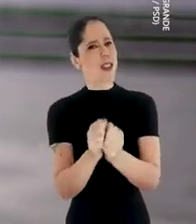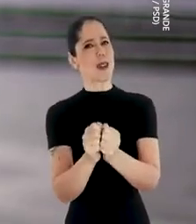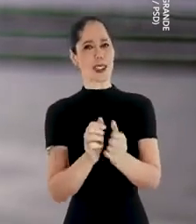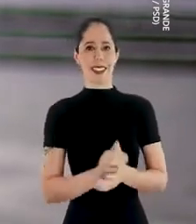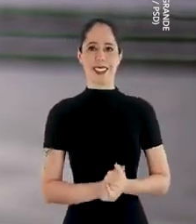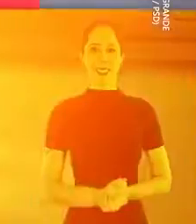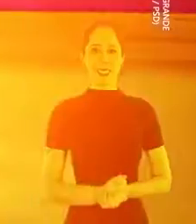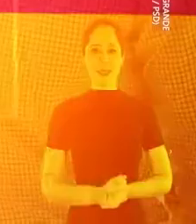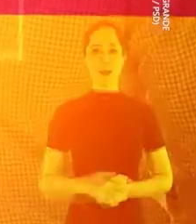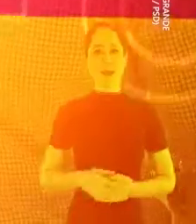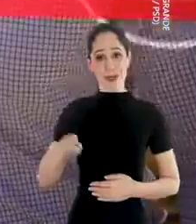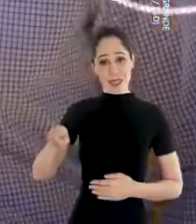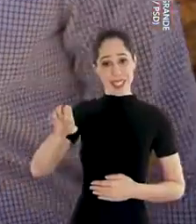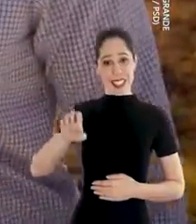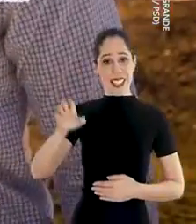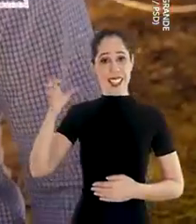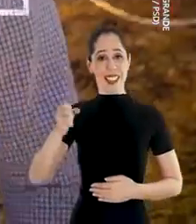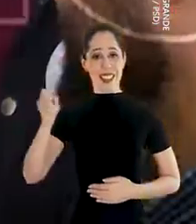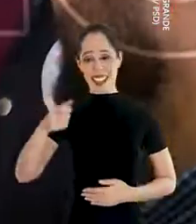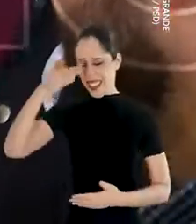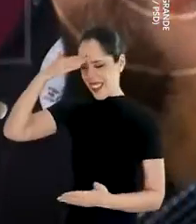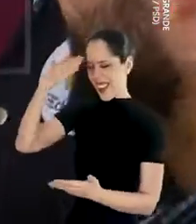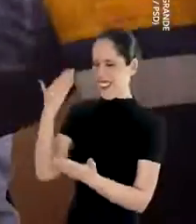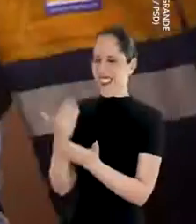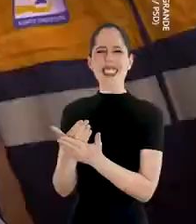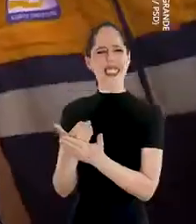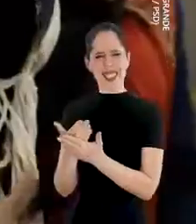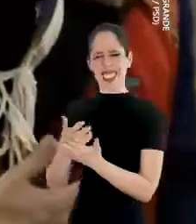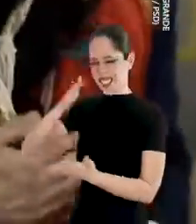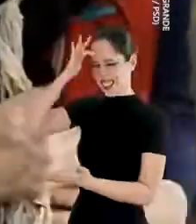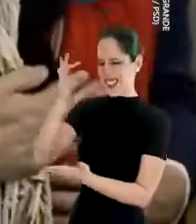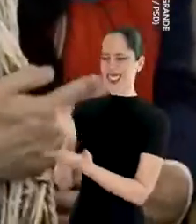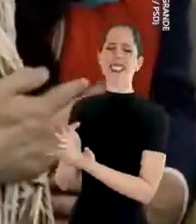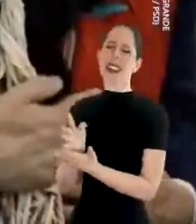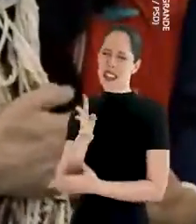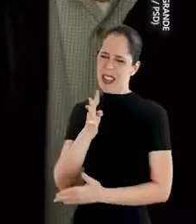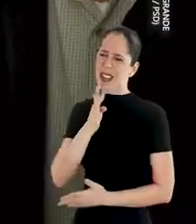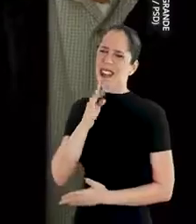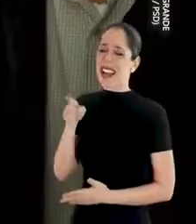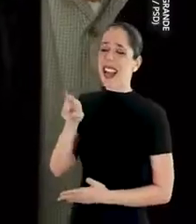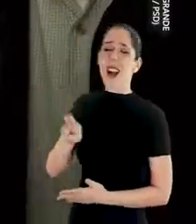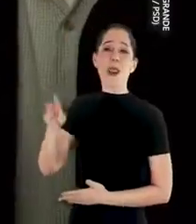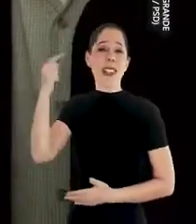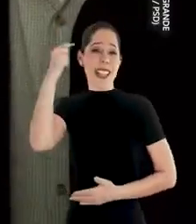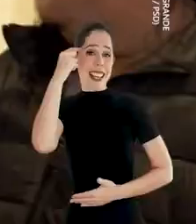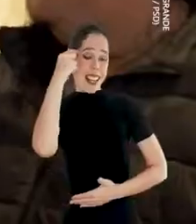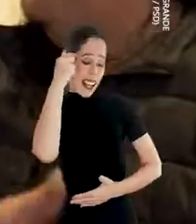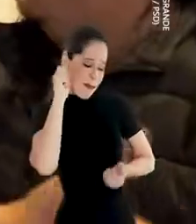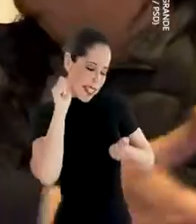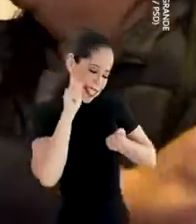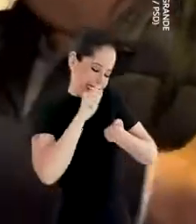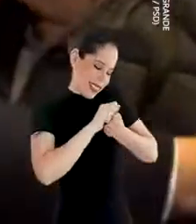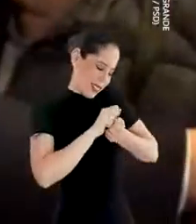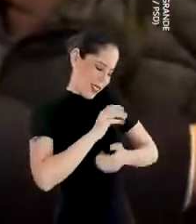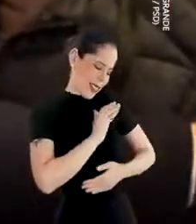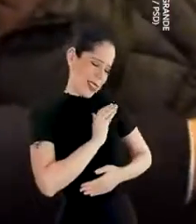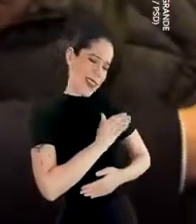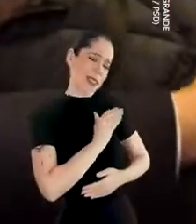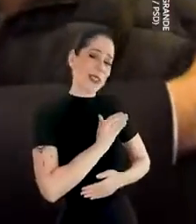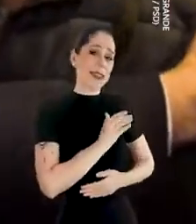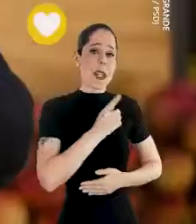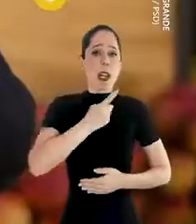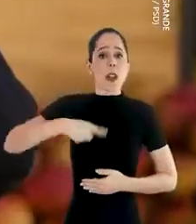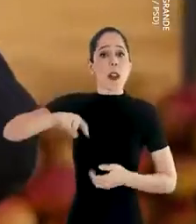juntos. Nele eu confio, bota e fé e conheço. Usa a cabeça e o coração.